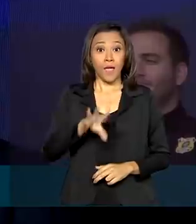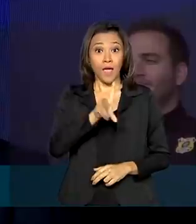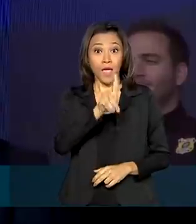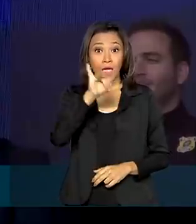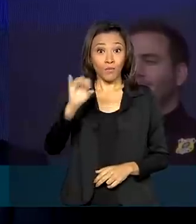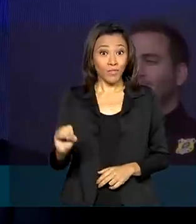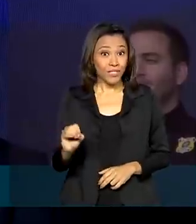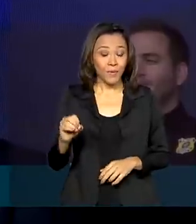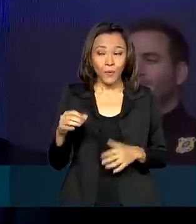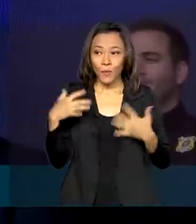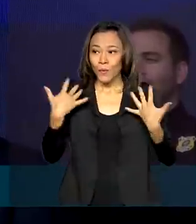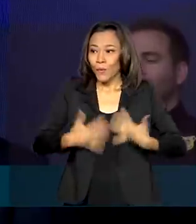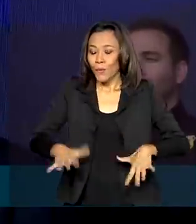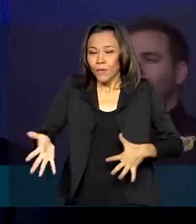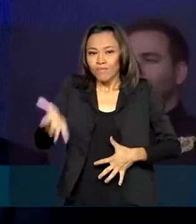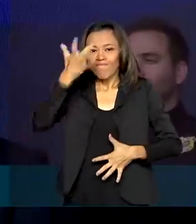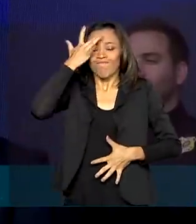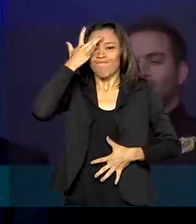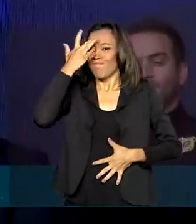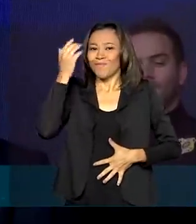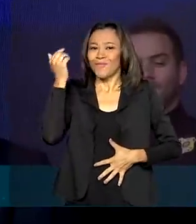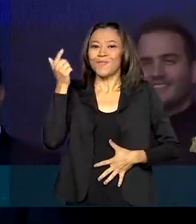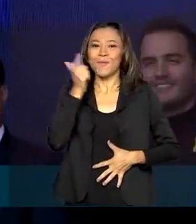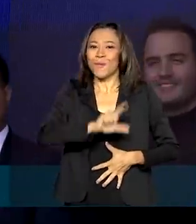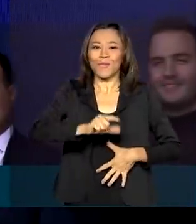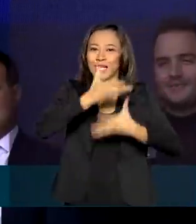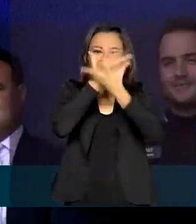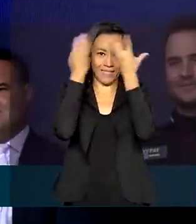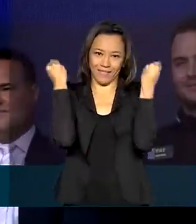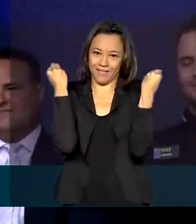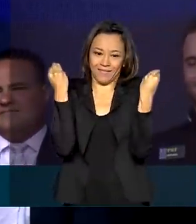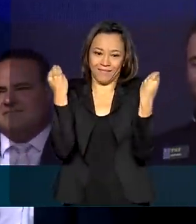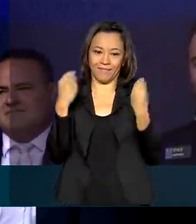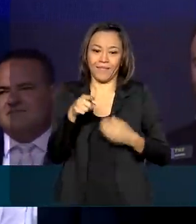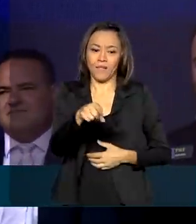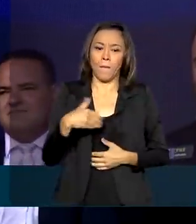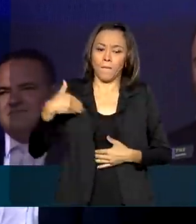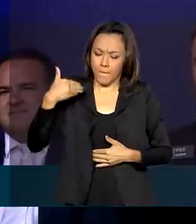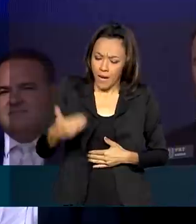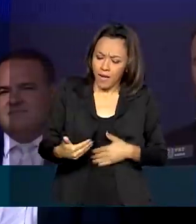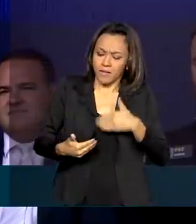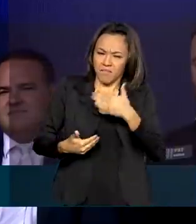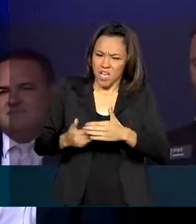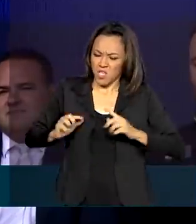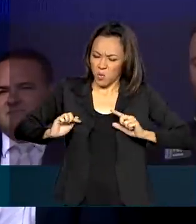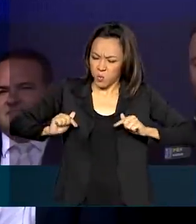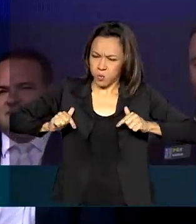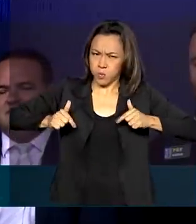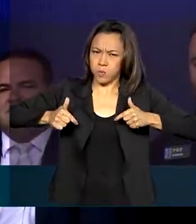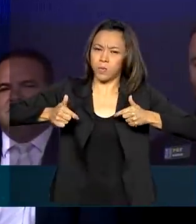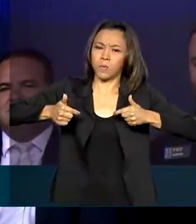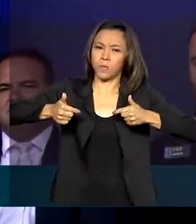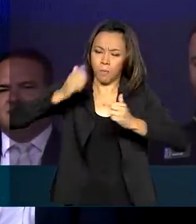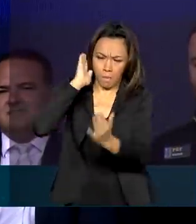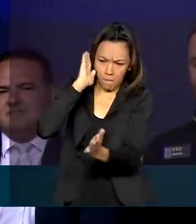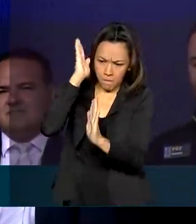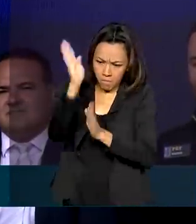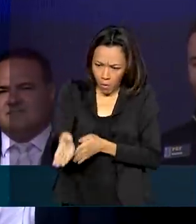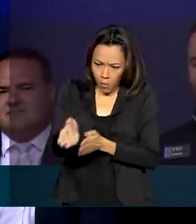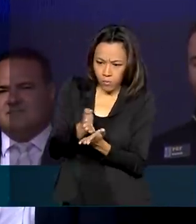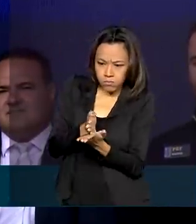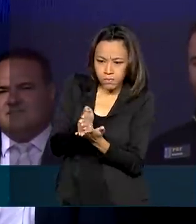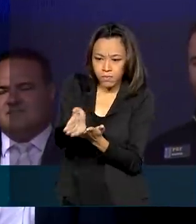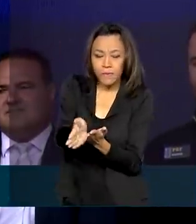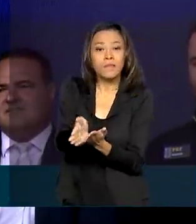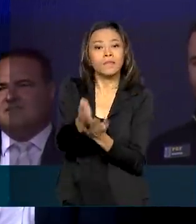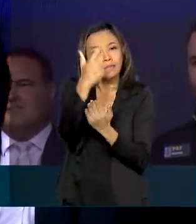que os marcará para sempre. Passo a passo, com garra, com determinação, com